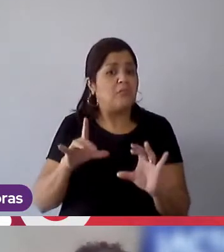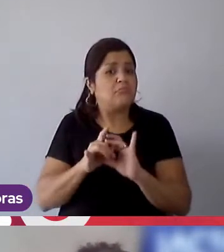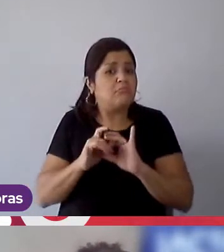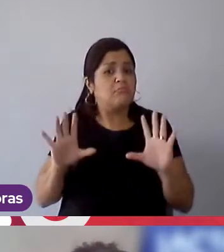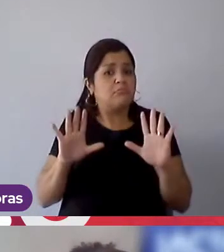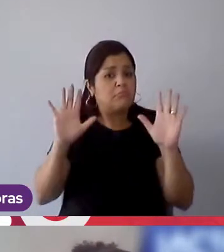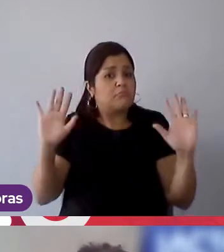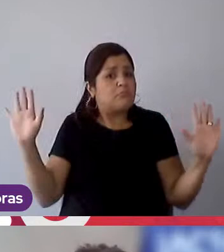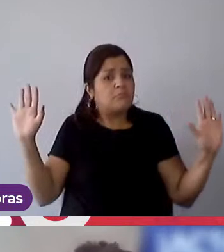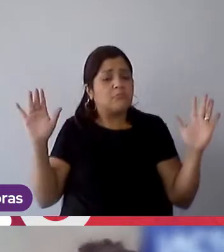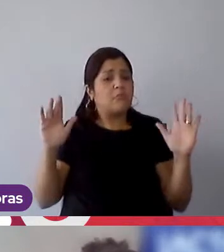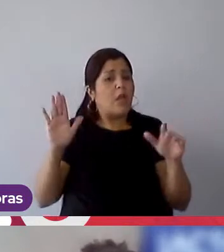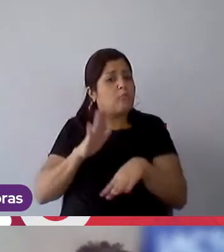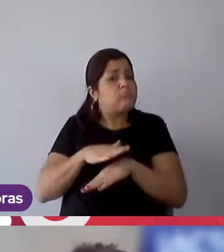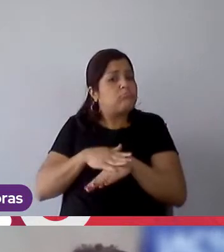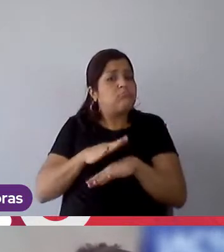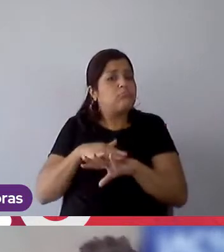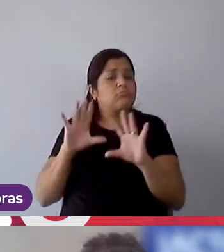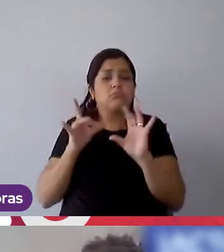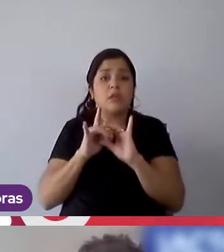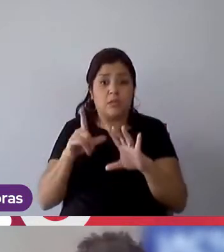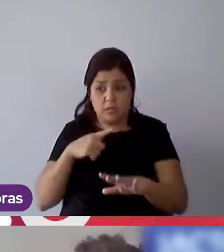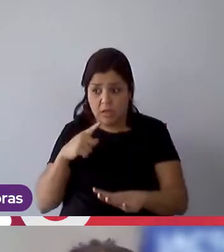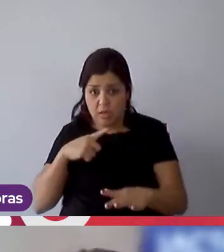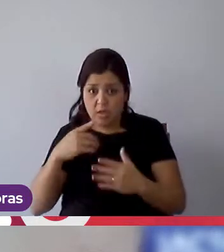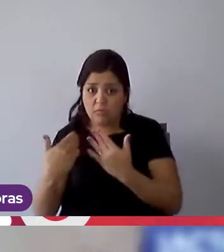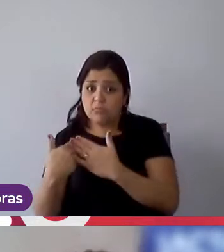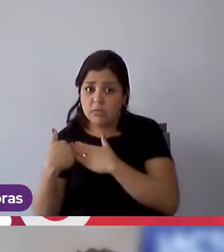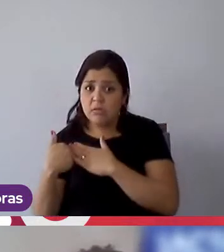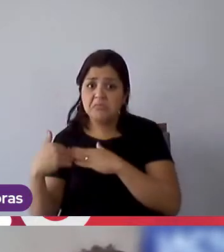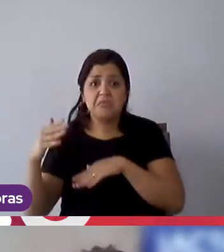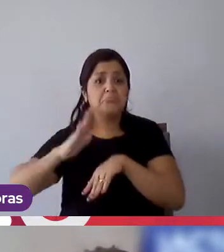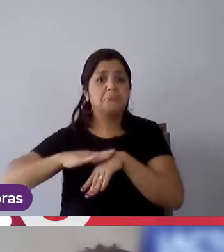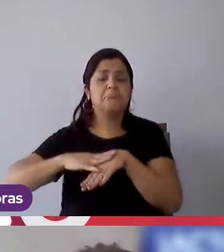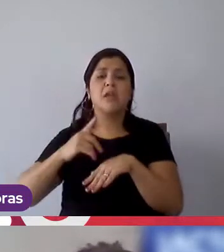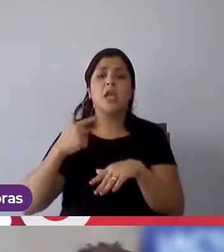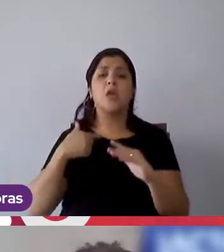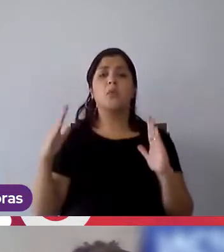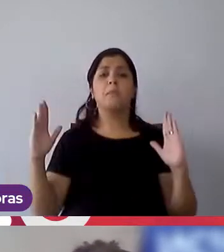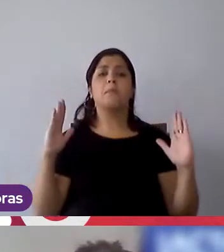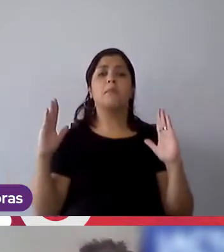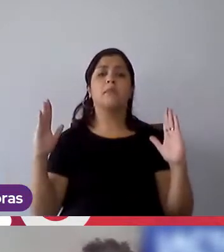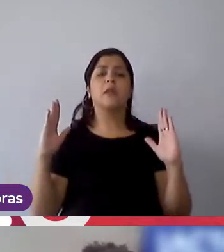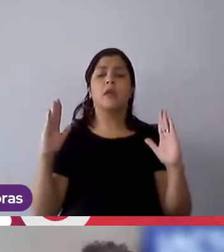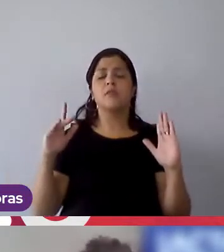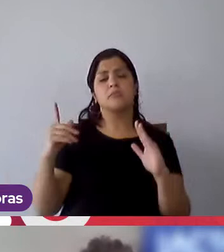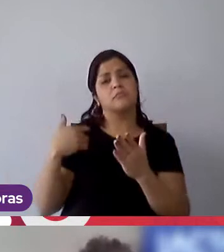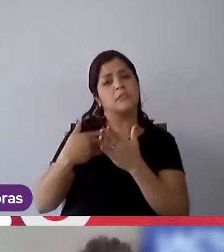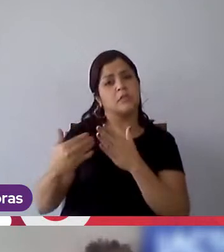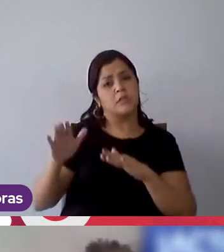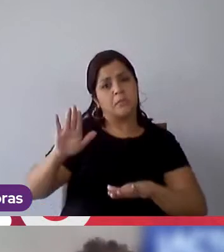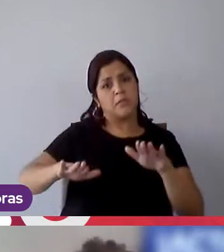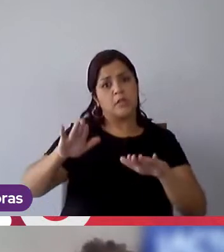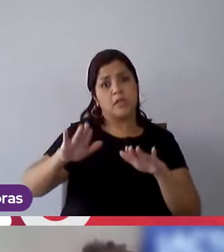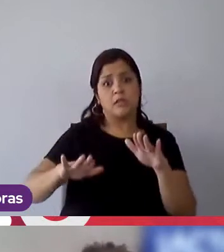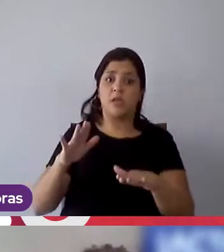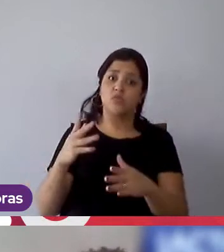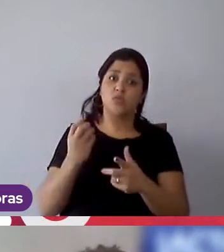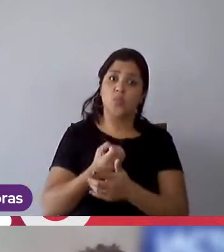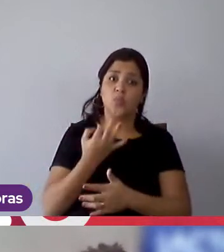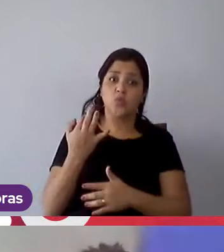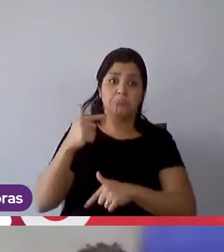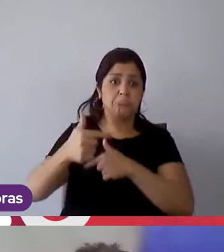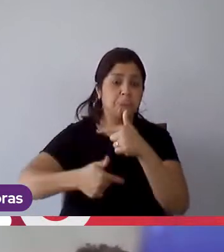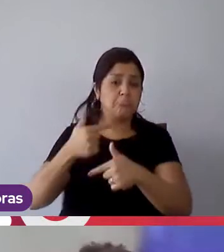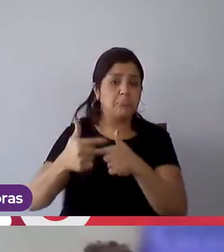é meio assim, você tem essa atividade, faça essa atividade, posso até estipular um prazo para você me entregar, dependendo da demanda, porque talvez precise